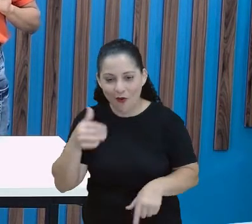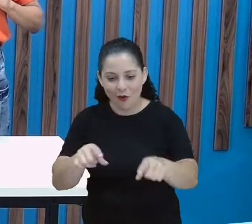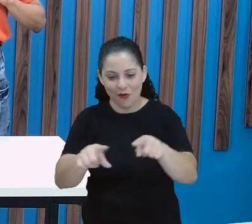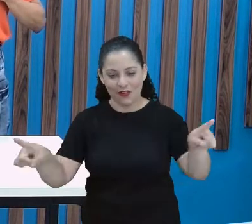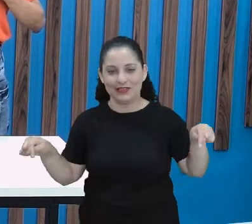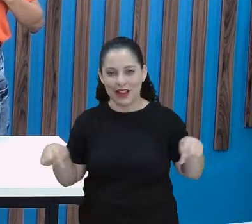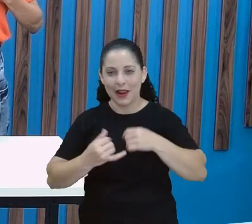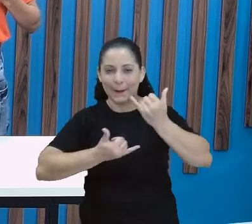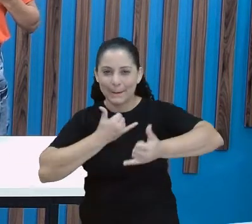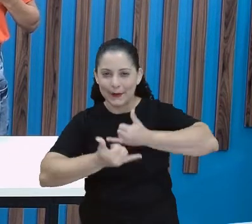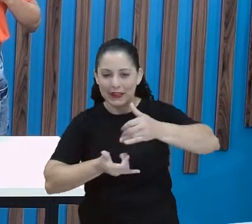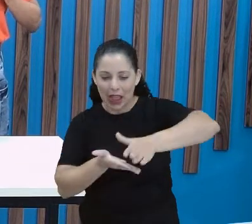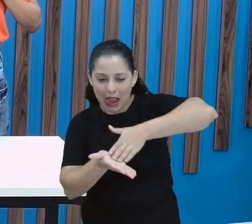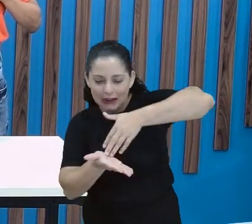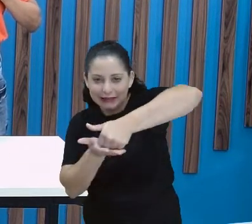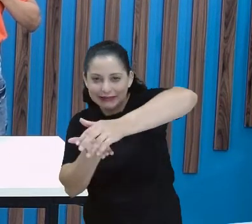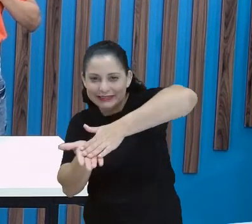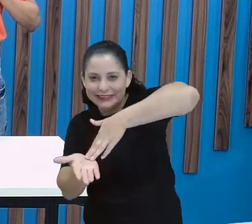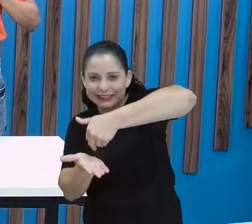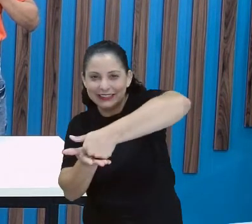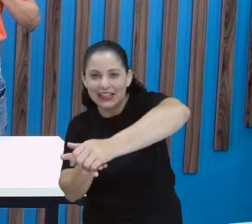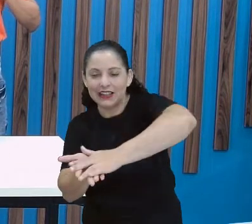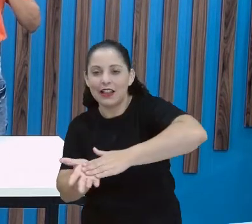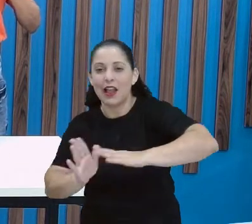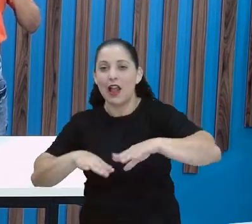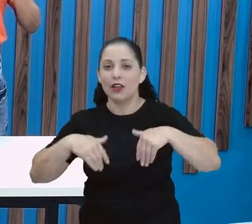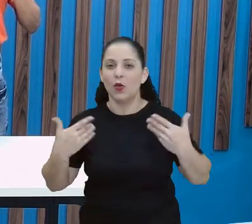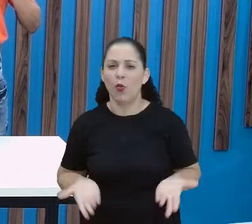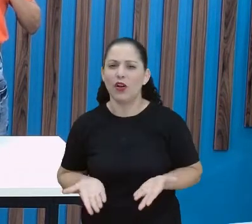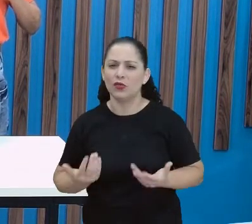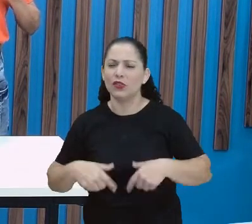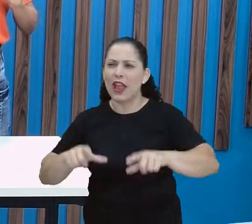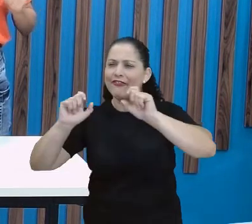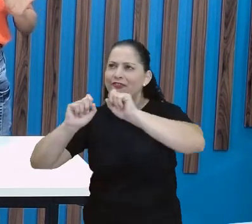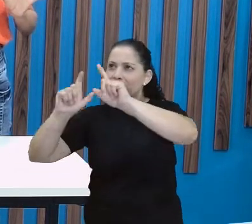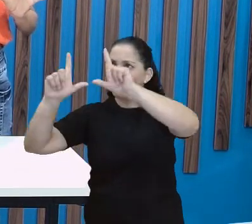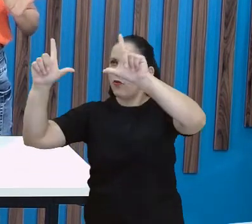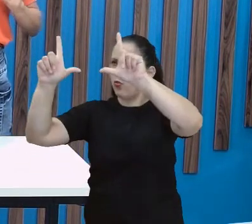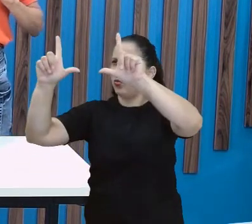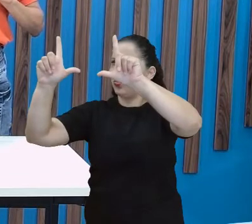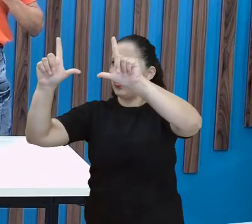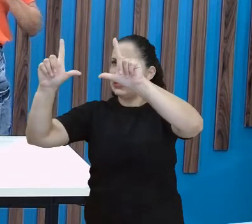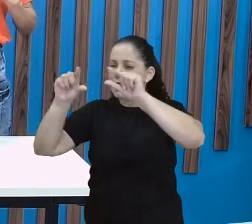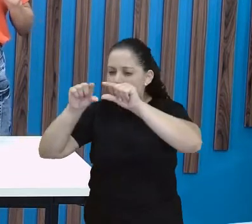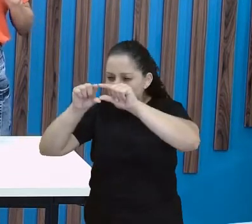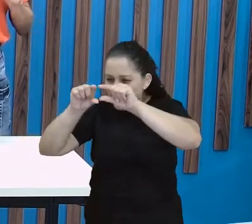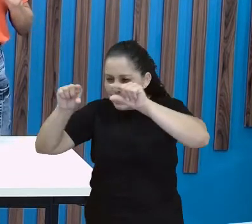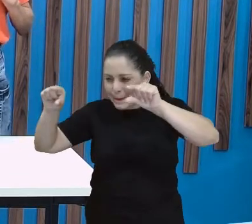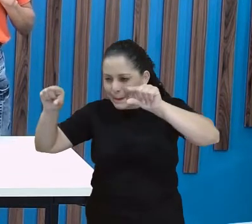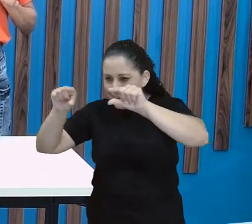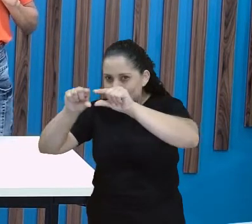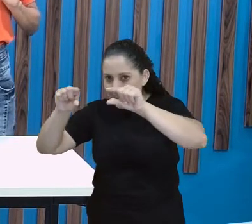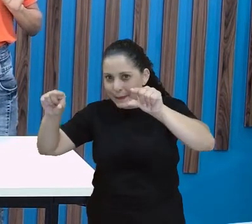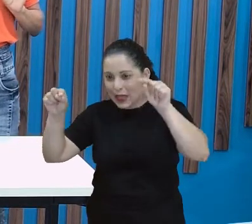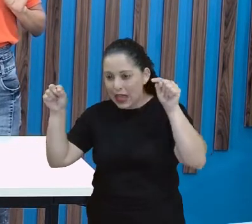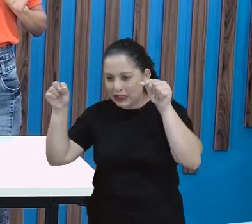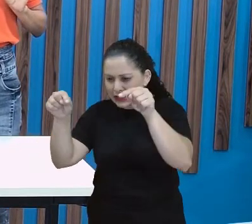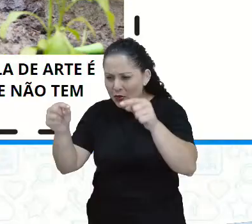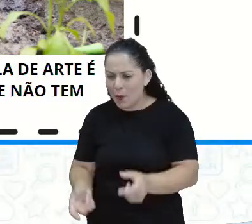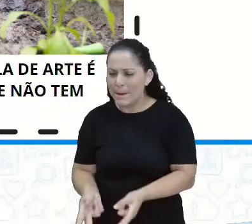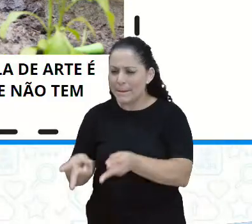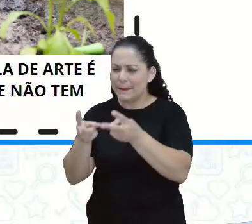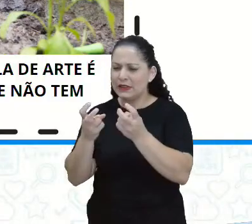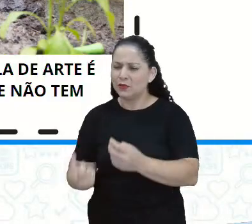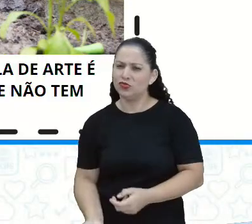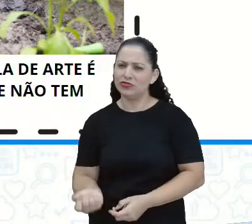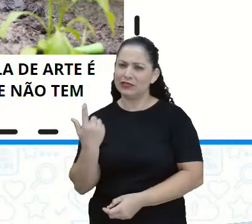aula, mas na hora que eu vou ler a legenda, eu percebo que tem alguma coisa estranha aí,